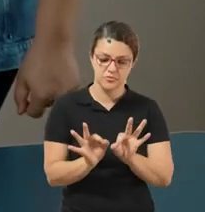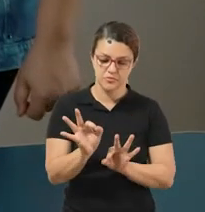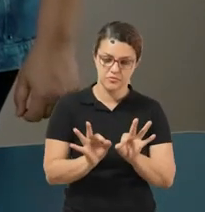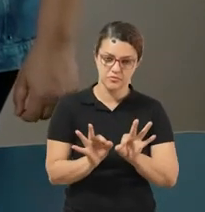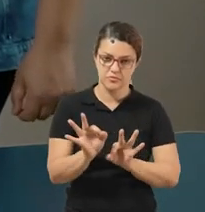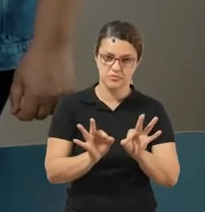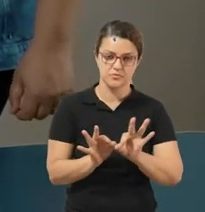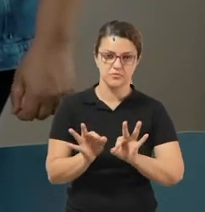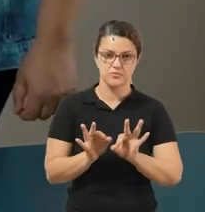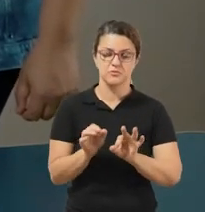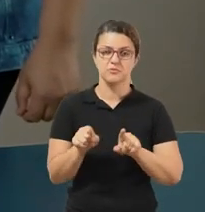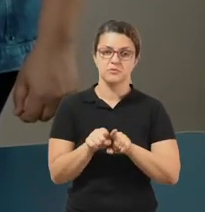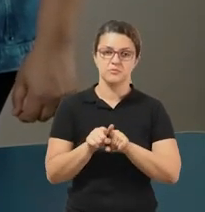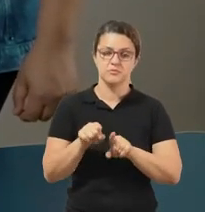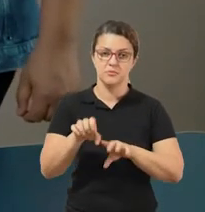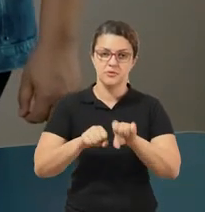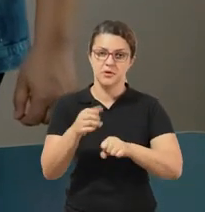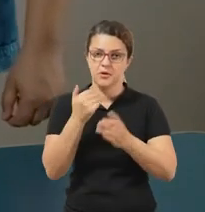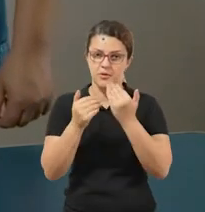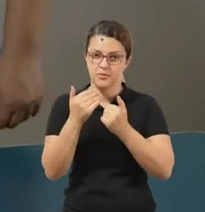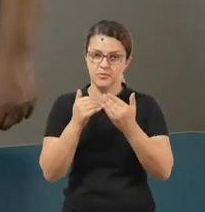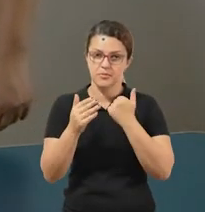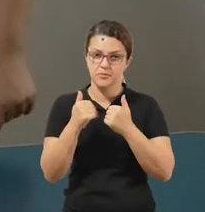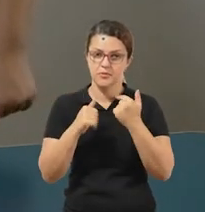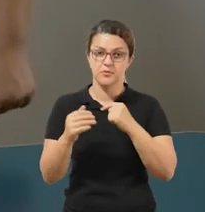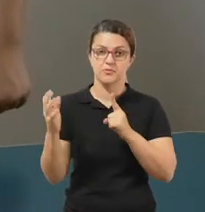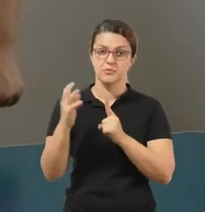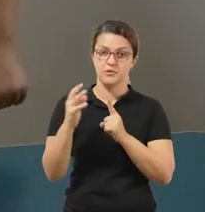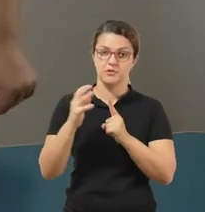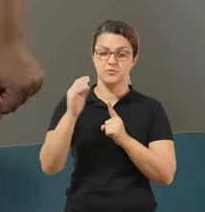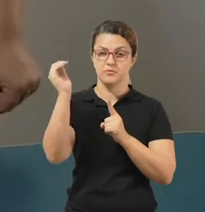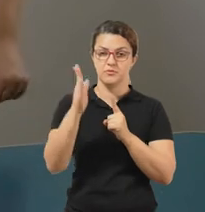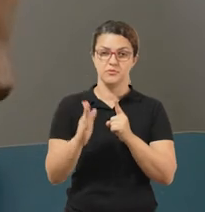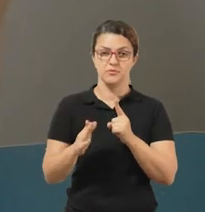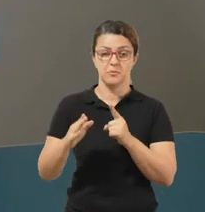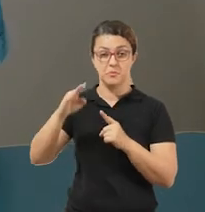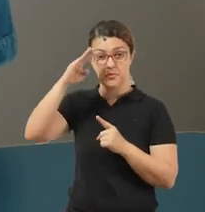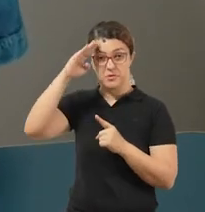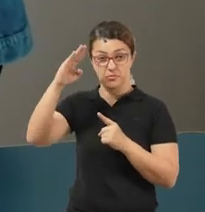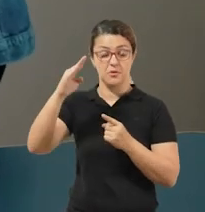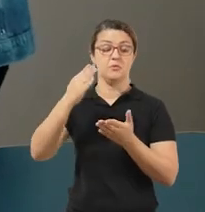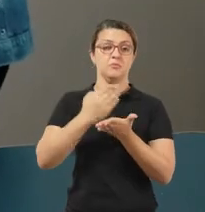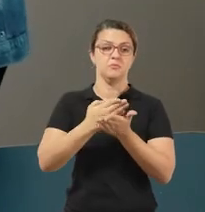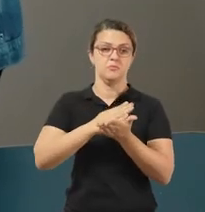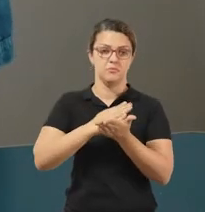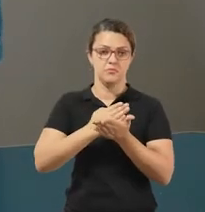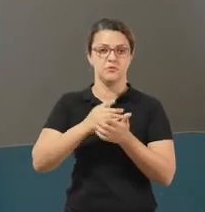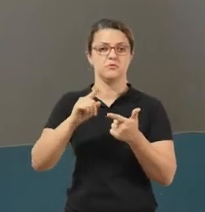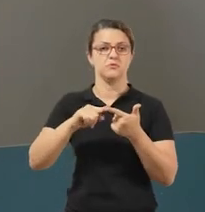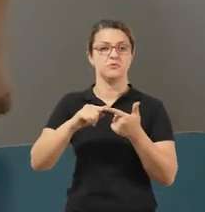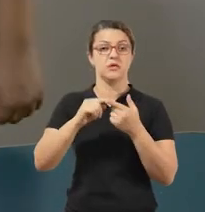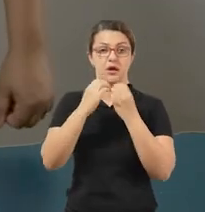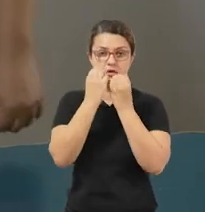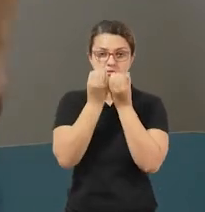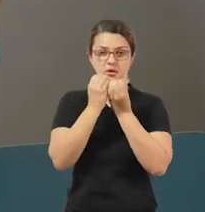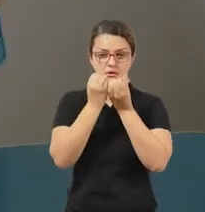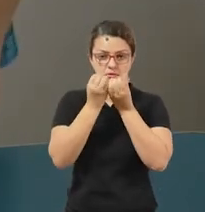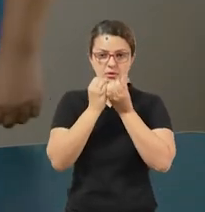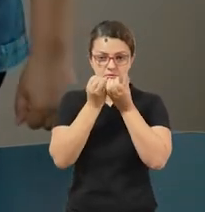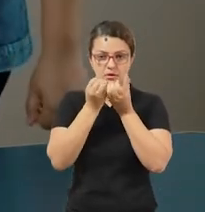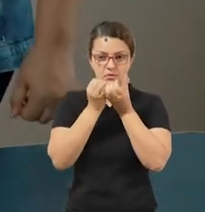que foram assimilados pela culinária brasileira. Os principais são a mandioca e o milho.